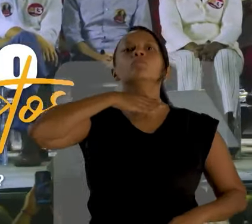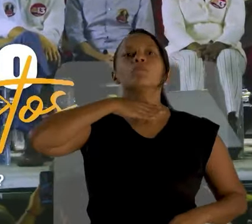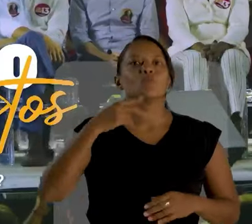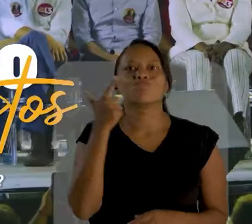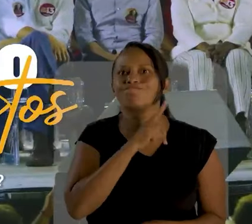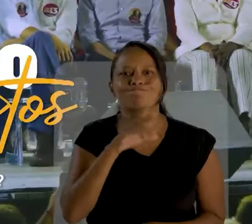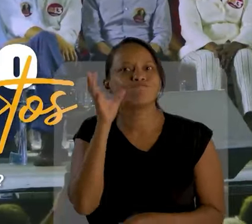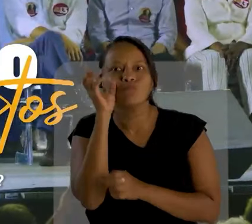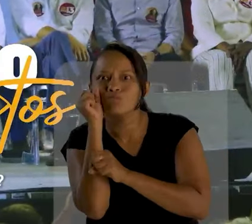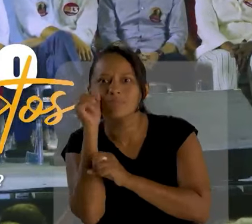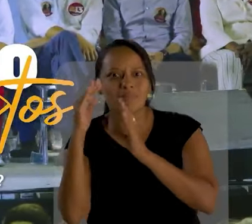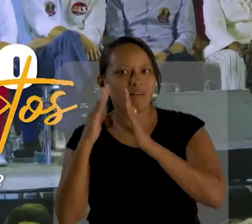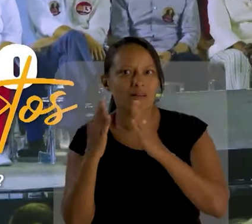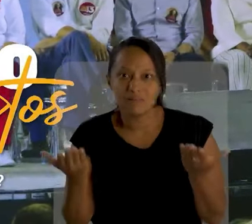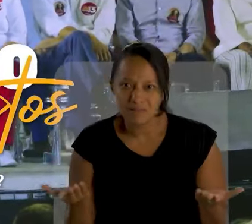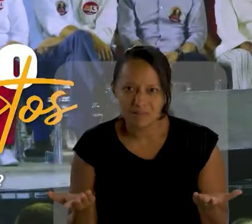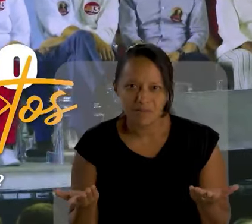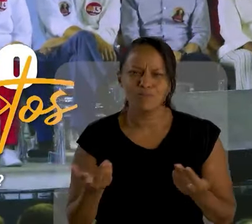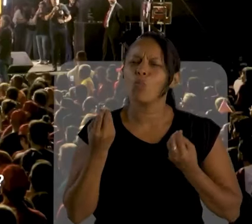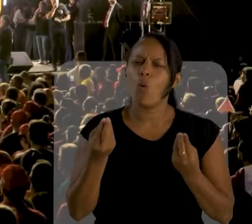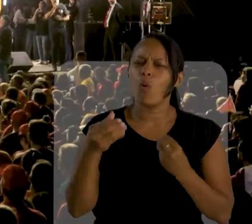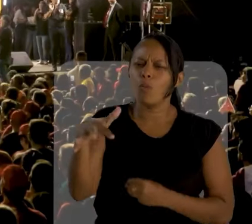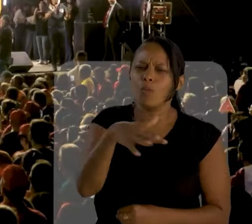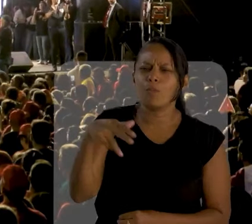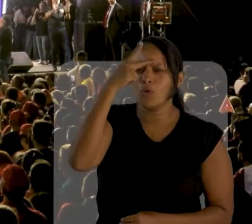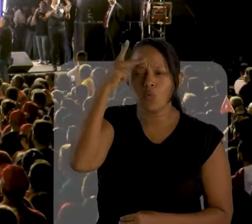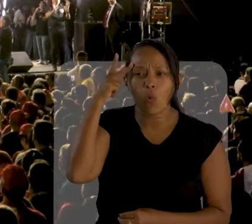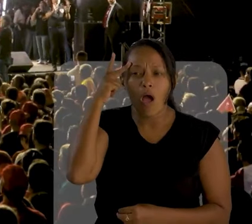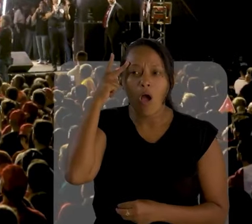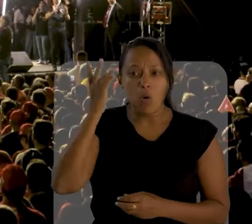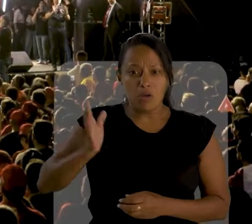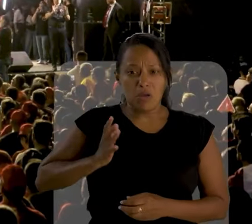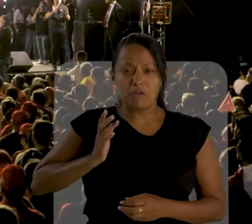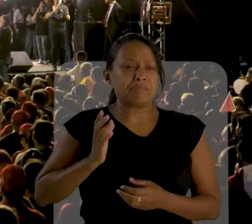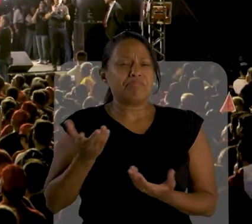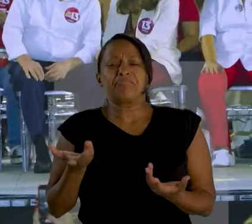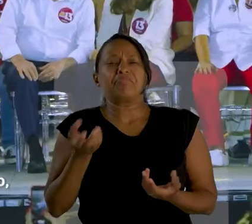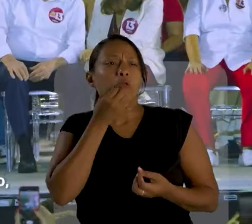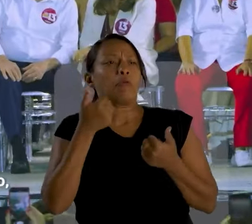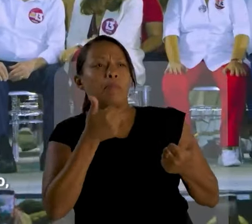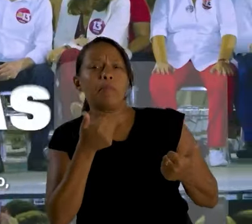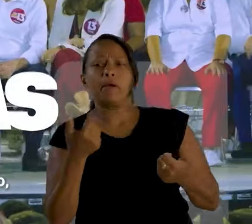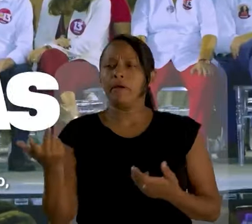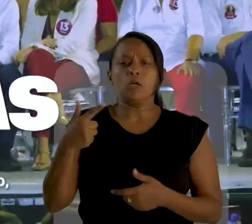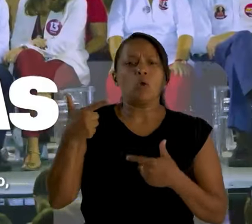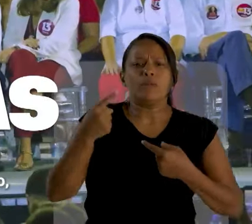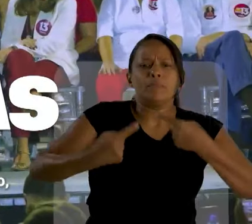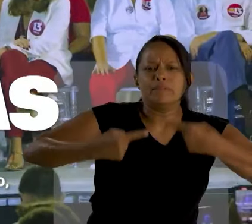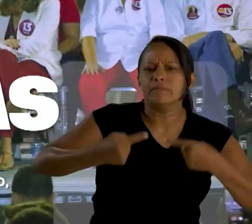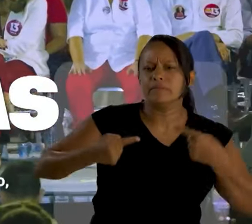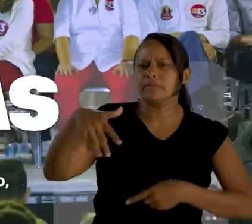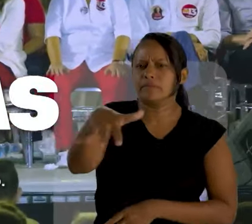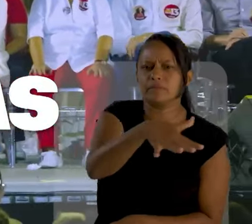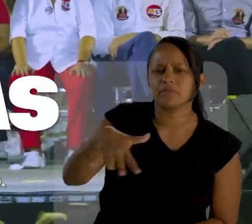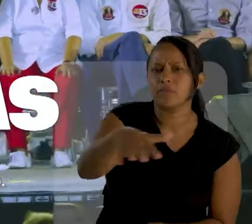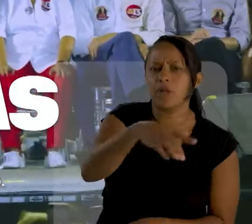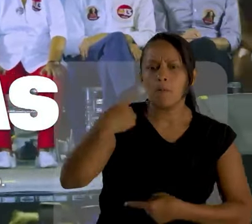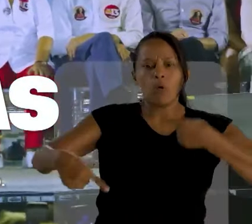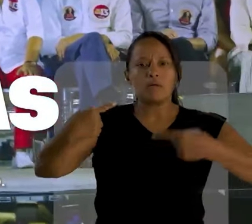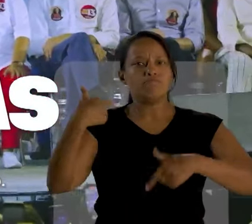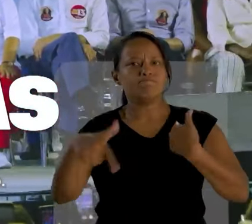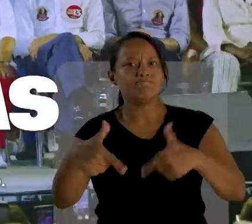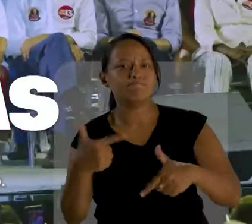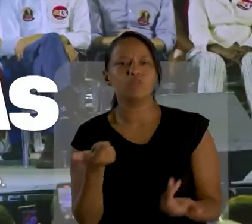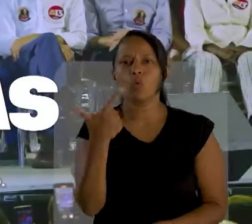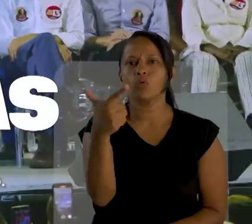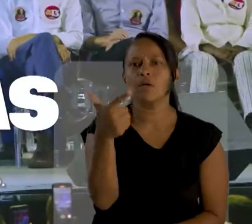ombro? Eu vou ter que não dormir em casa? Para esse pessoal está tudo bem. Não tem nenhuma política de habitação, não tem nenhuma